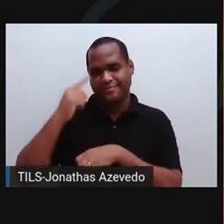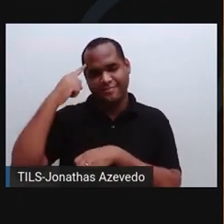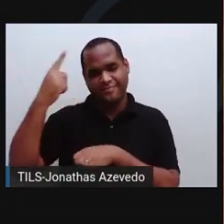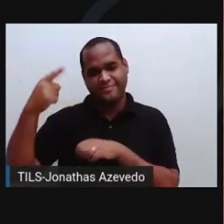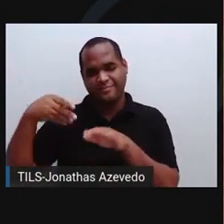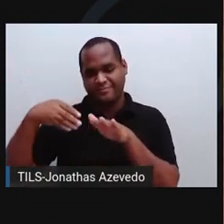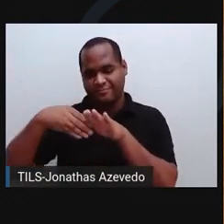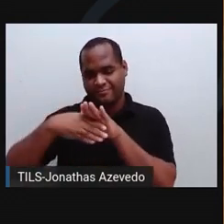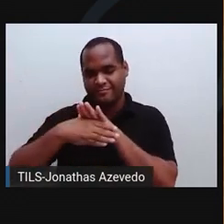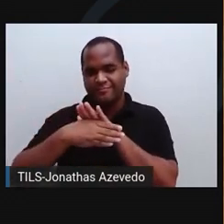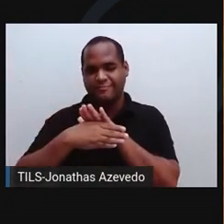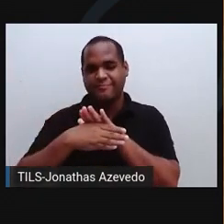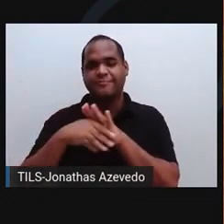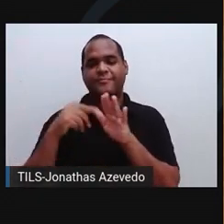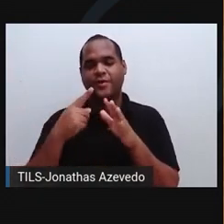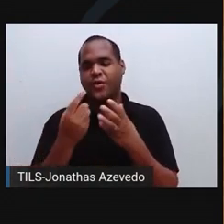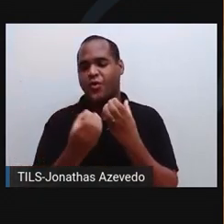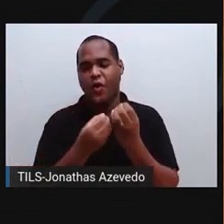canais.